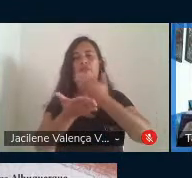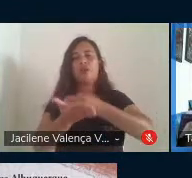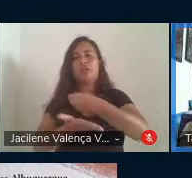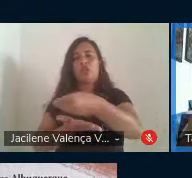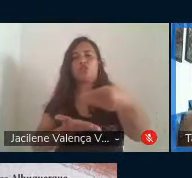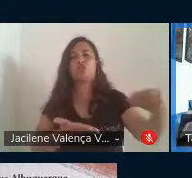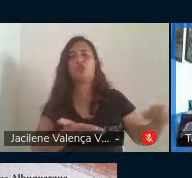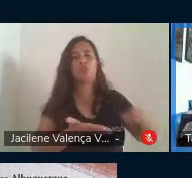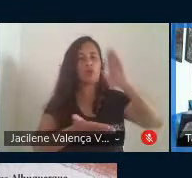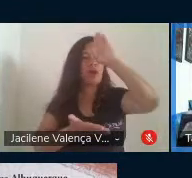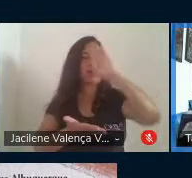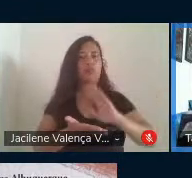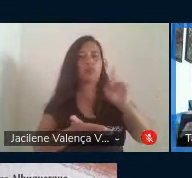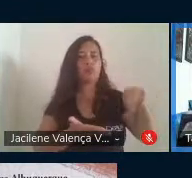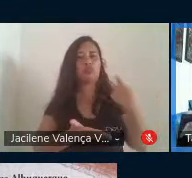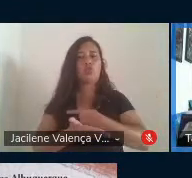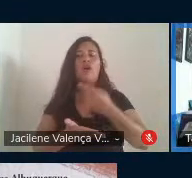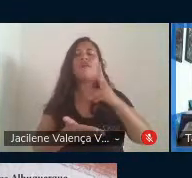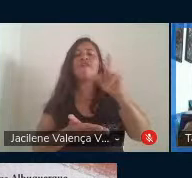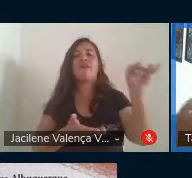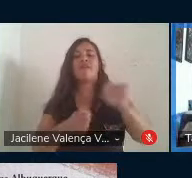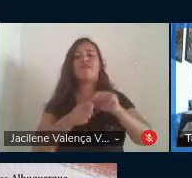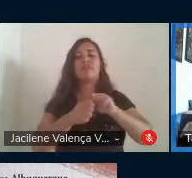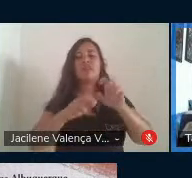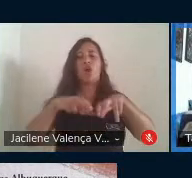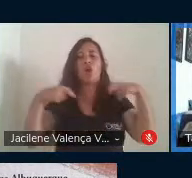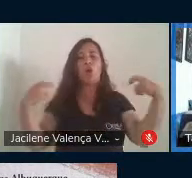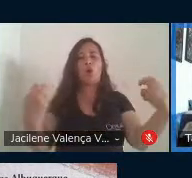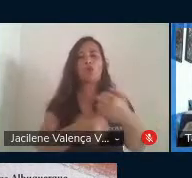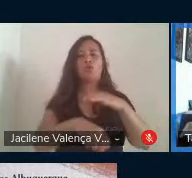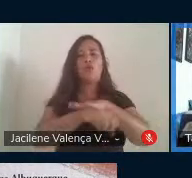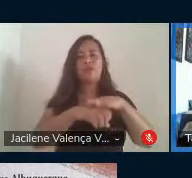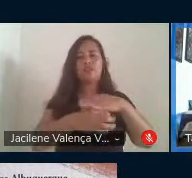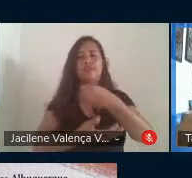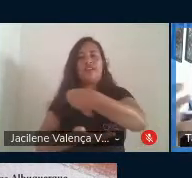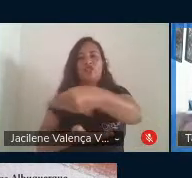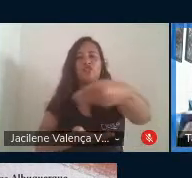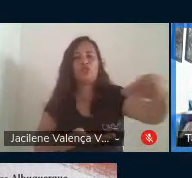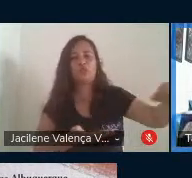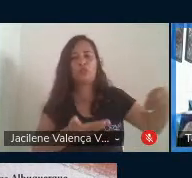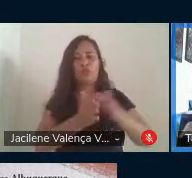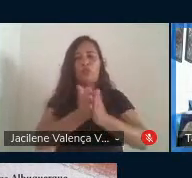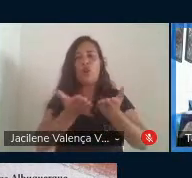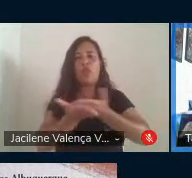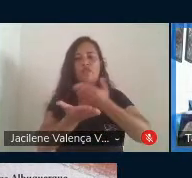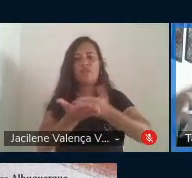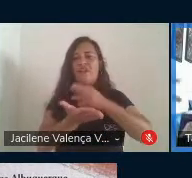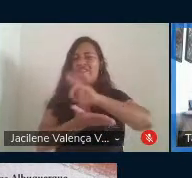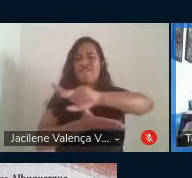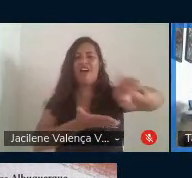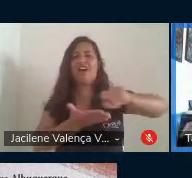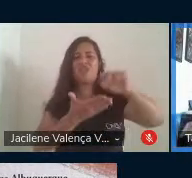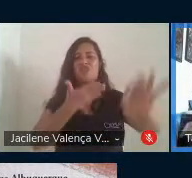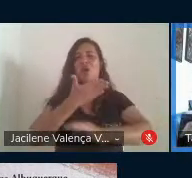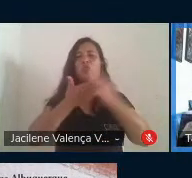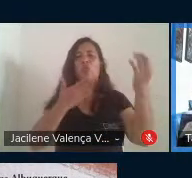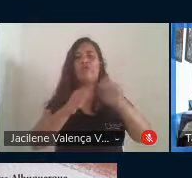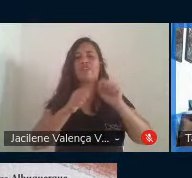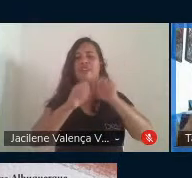a gente vai fazer rodas de conversa e vai distribuir esse livro, vários autores estão fazendo isso no Brasil,